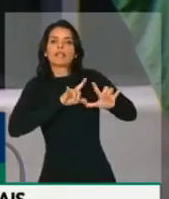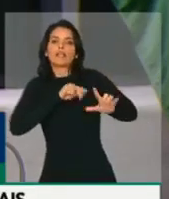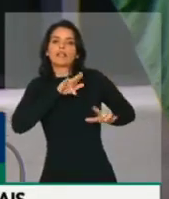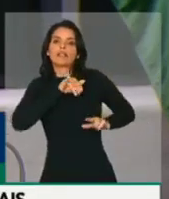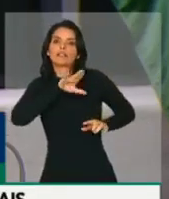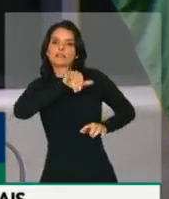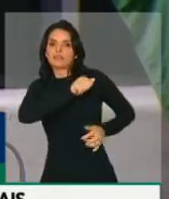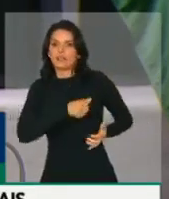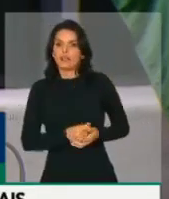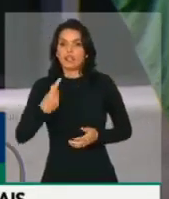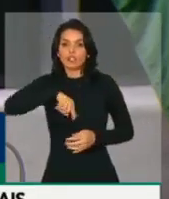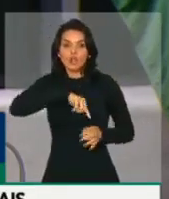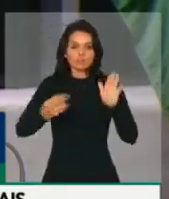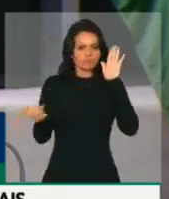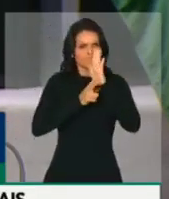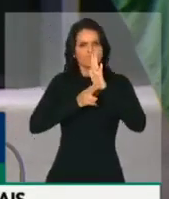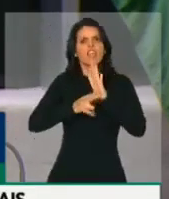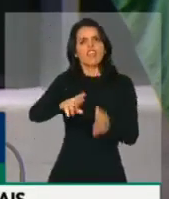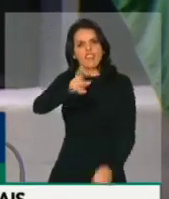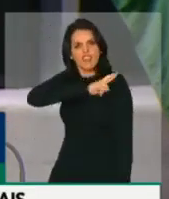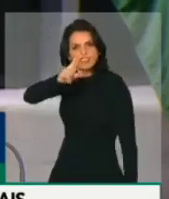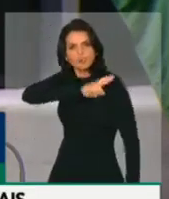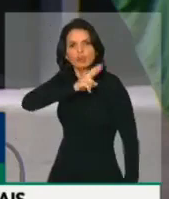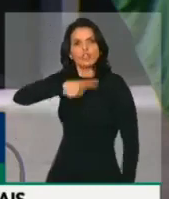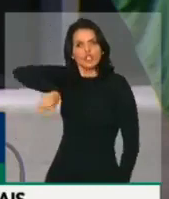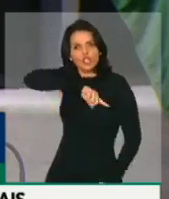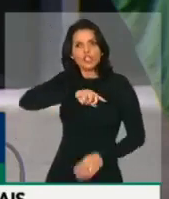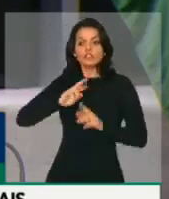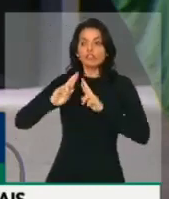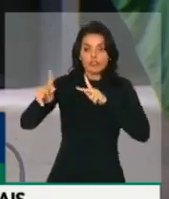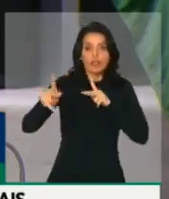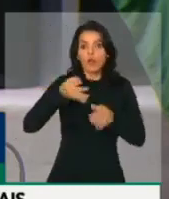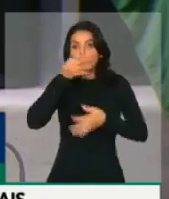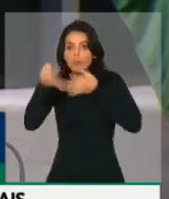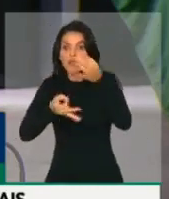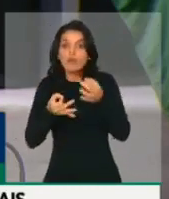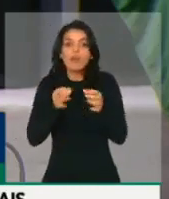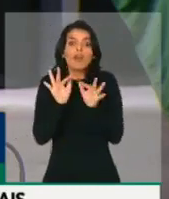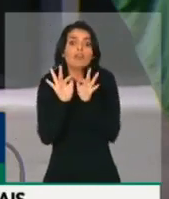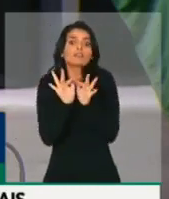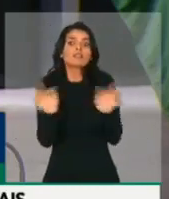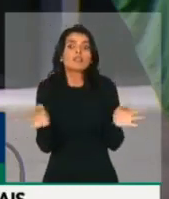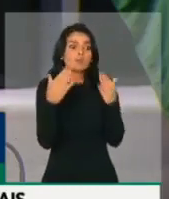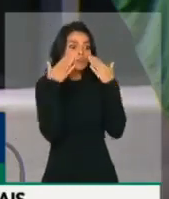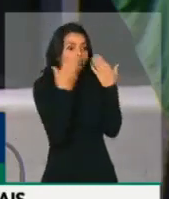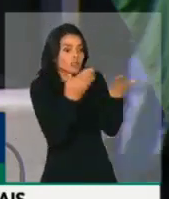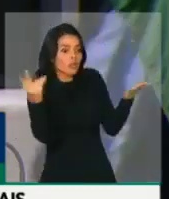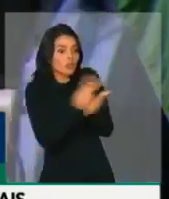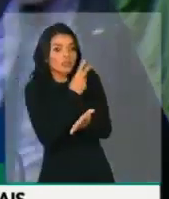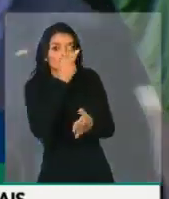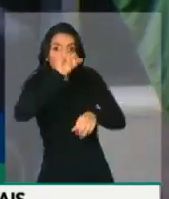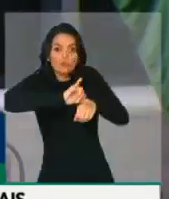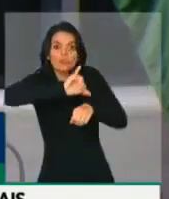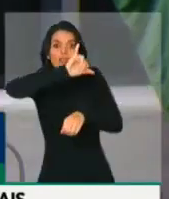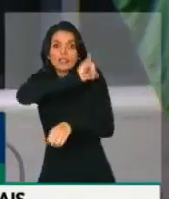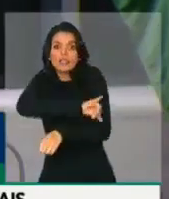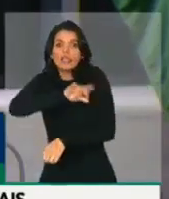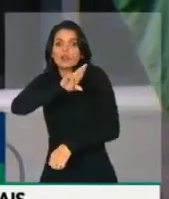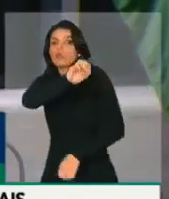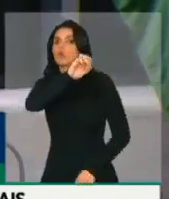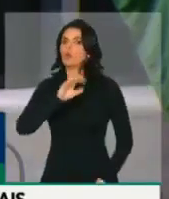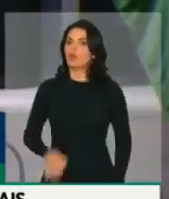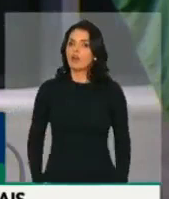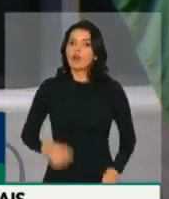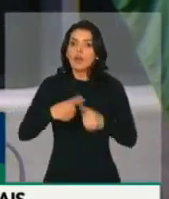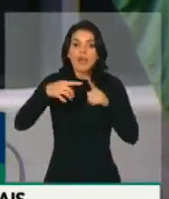precisamos assumir a nossa responsabilidade, porque as nossas diferenças, elas são pequenas diante do que está acontecendo no Rio de Janeiro. Porque aqui